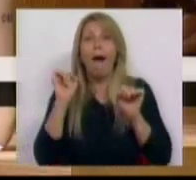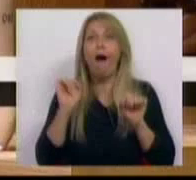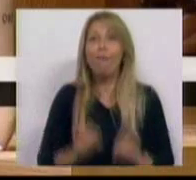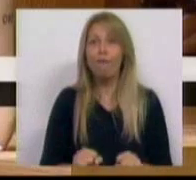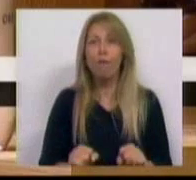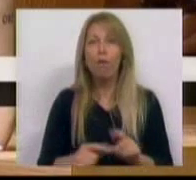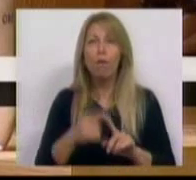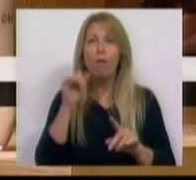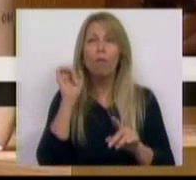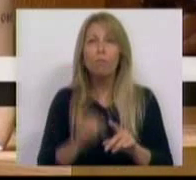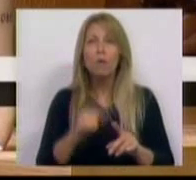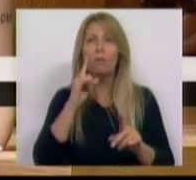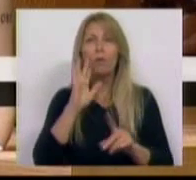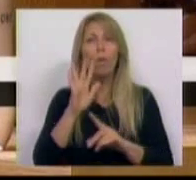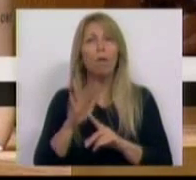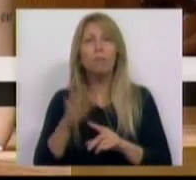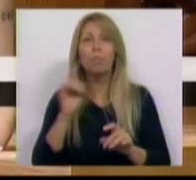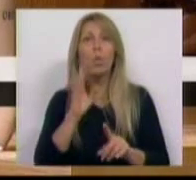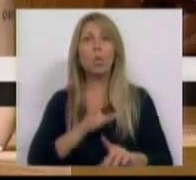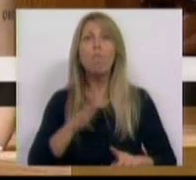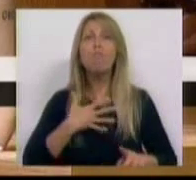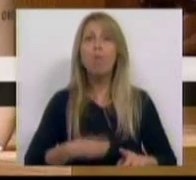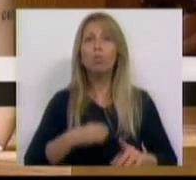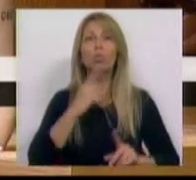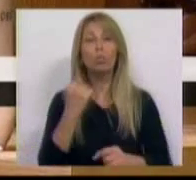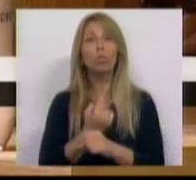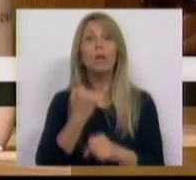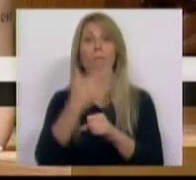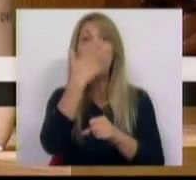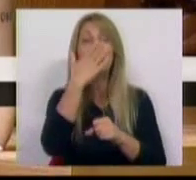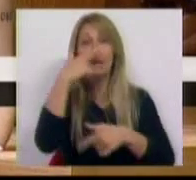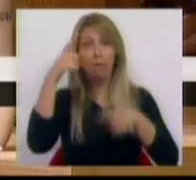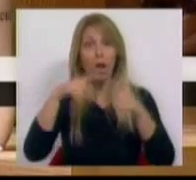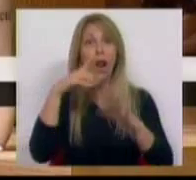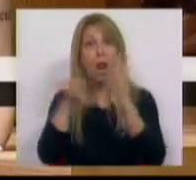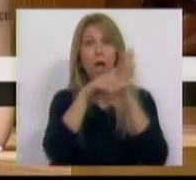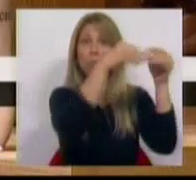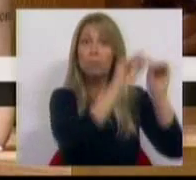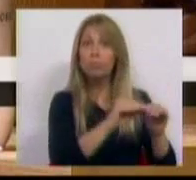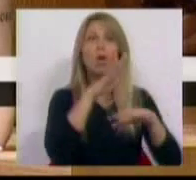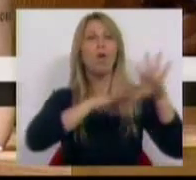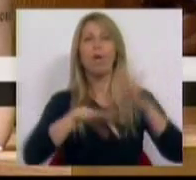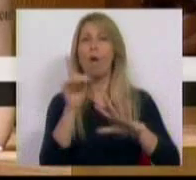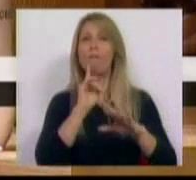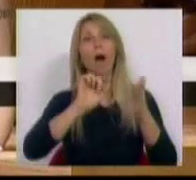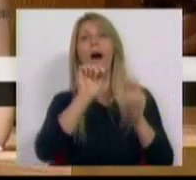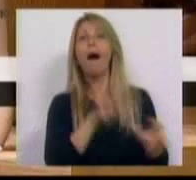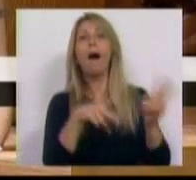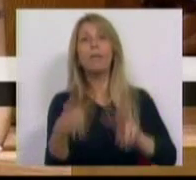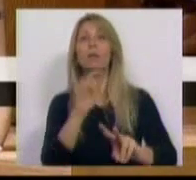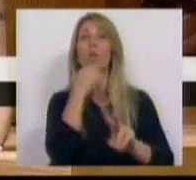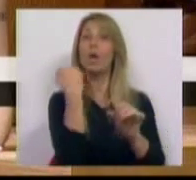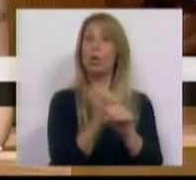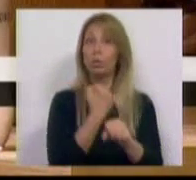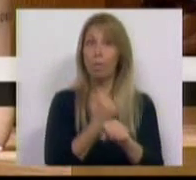função da identidade de género no mundo do trabalho, que o legislador não introduzisse uma alteração ao Código do Trabalho no